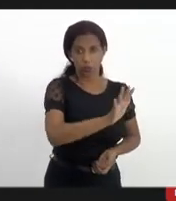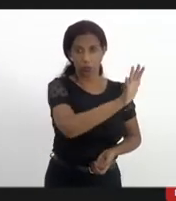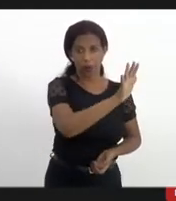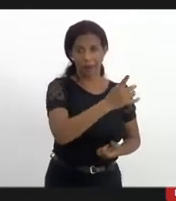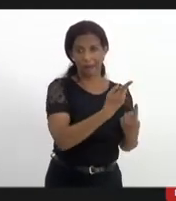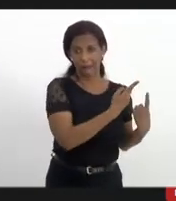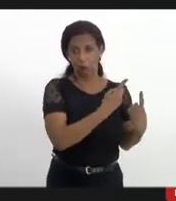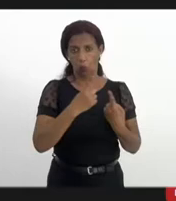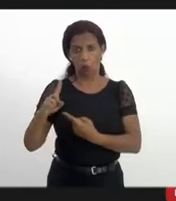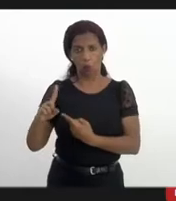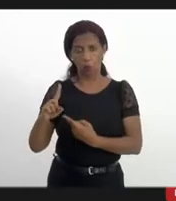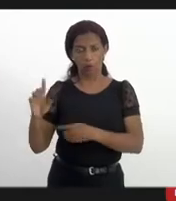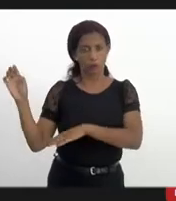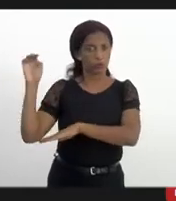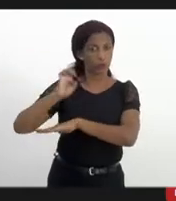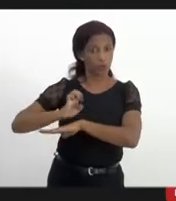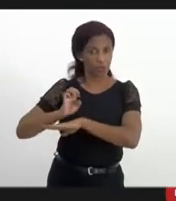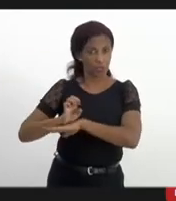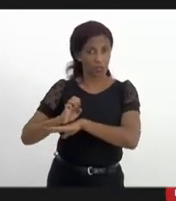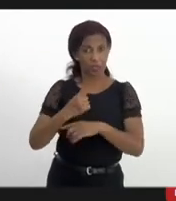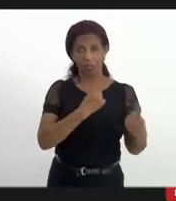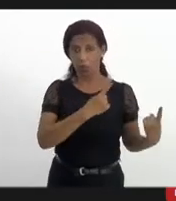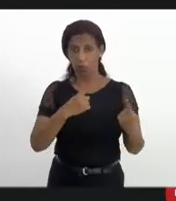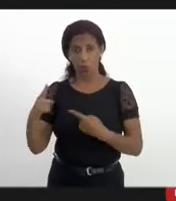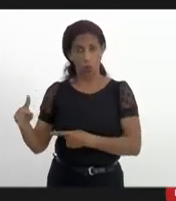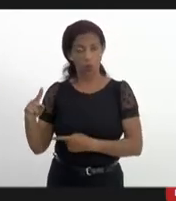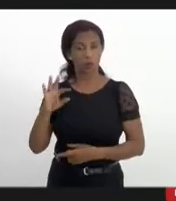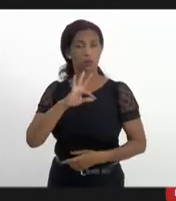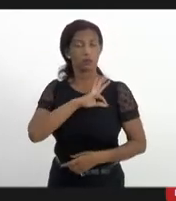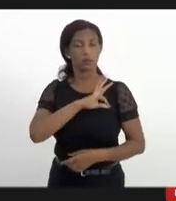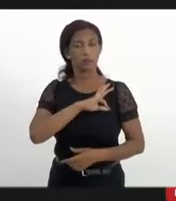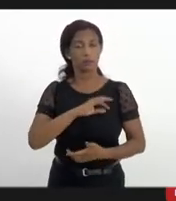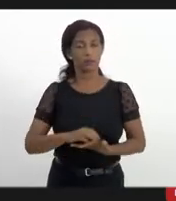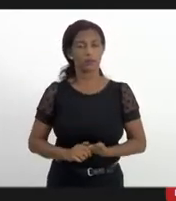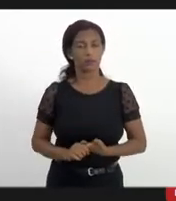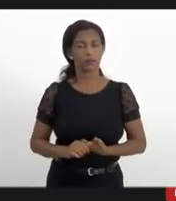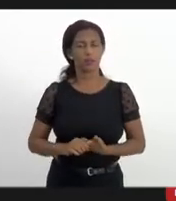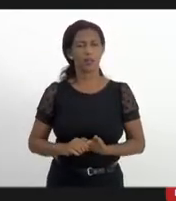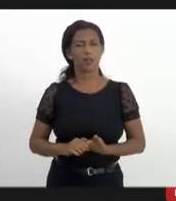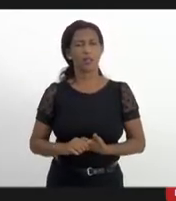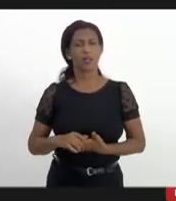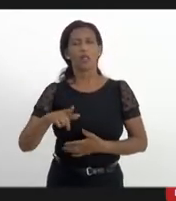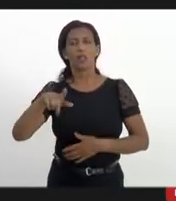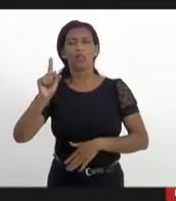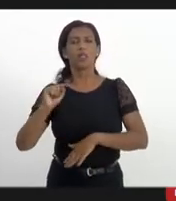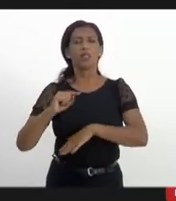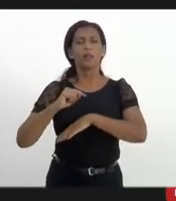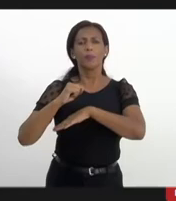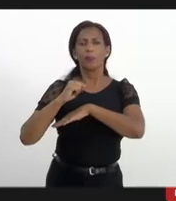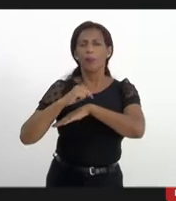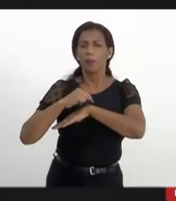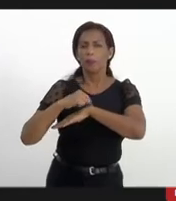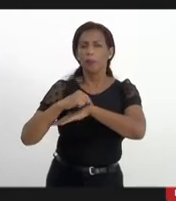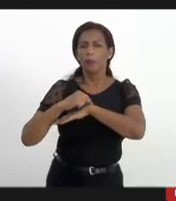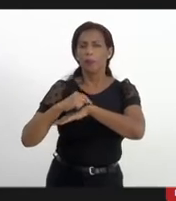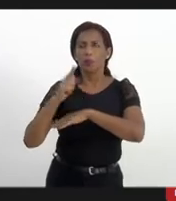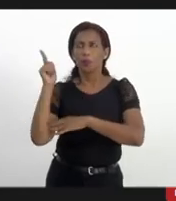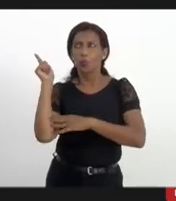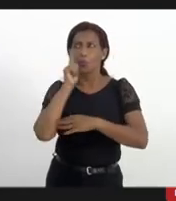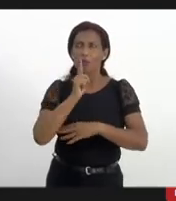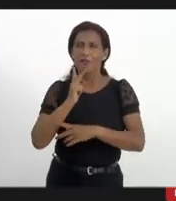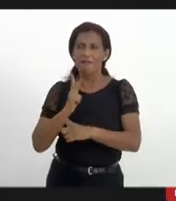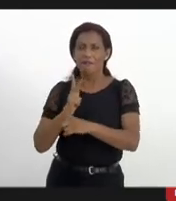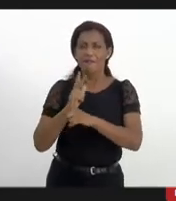enfrentar o estado, enfrentar a polícia. Em que momento a gente começa a vencer essa luta,